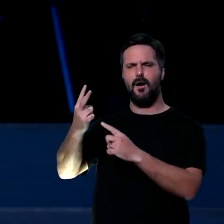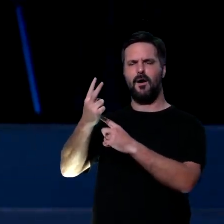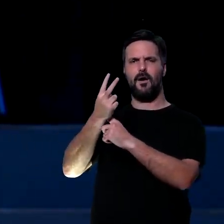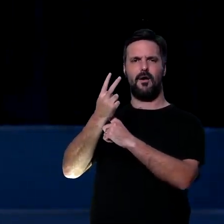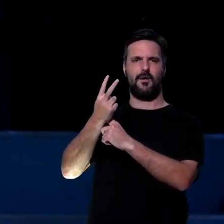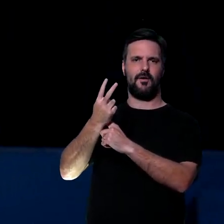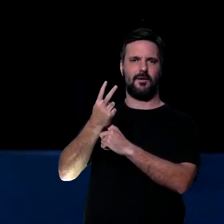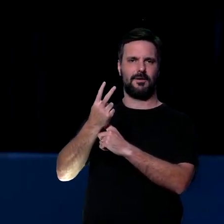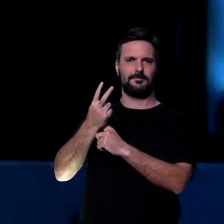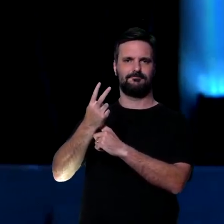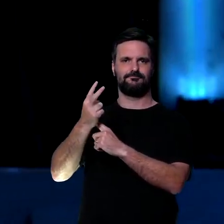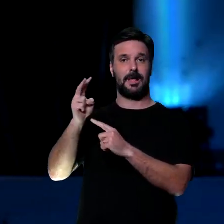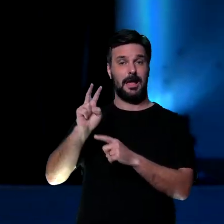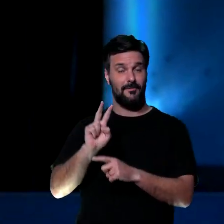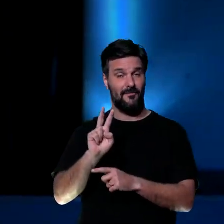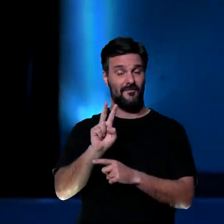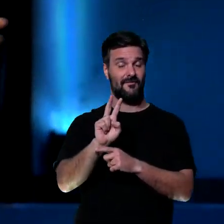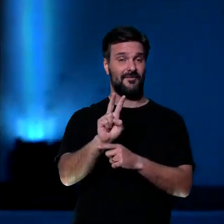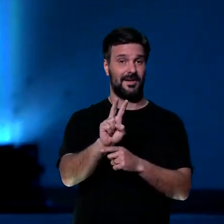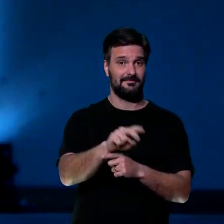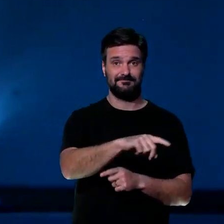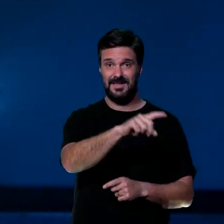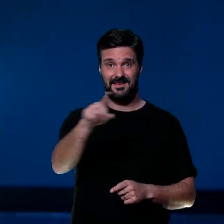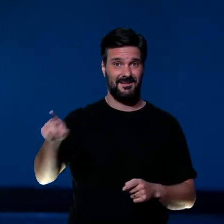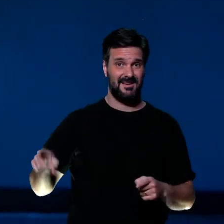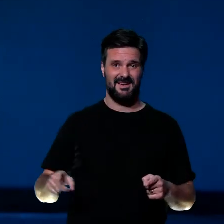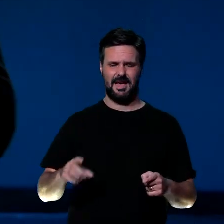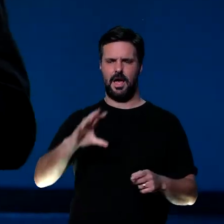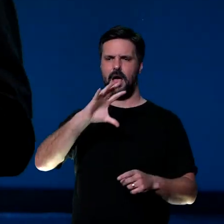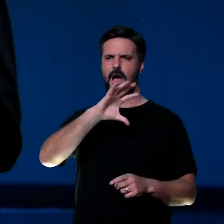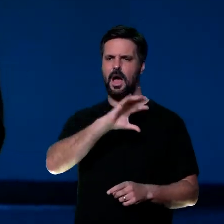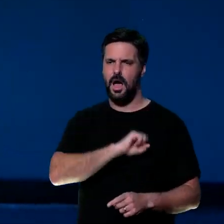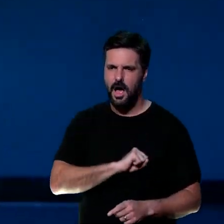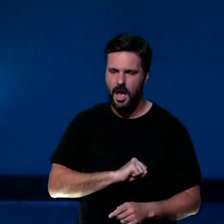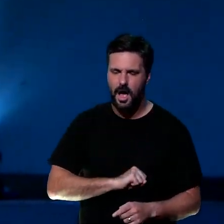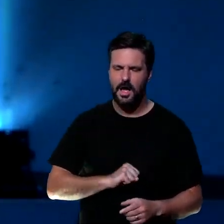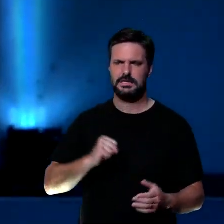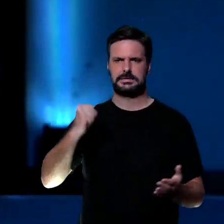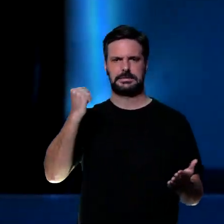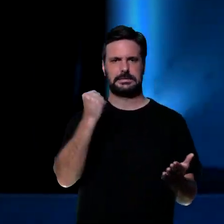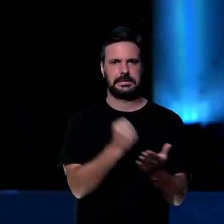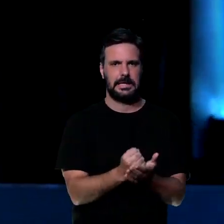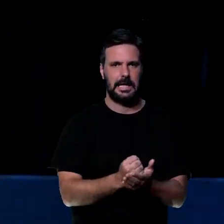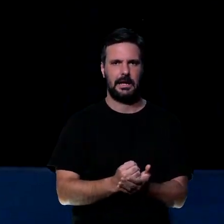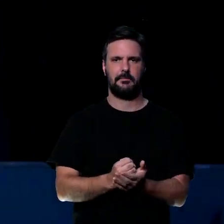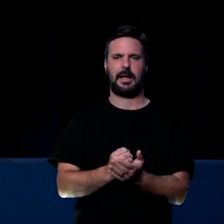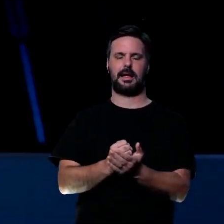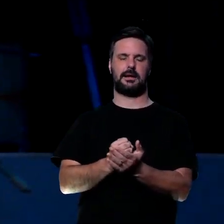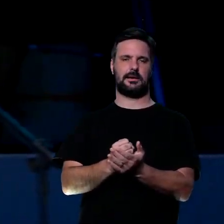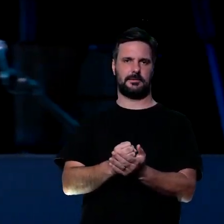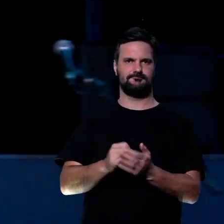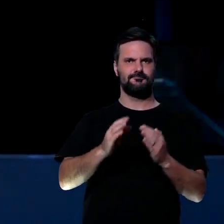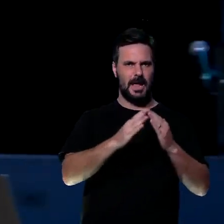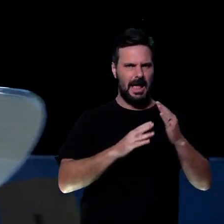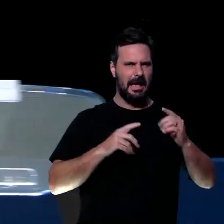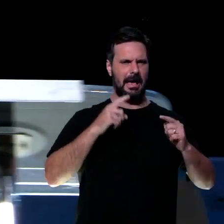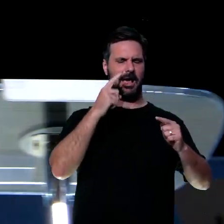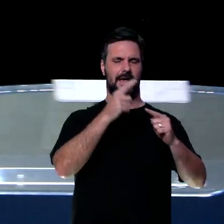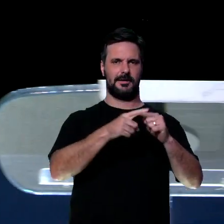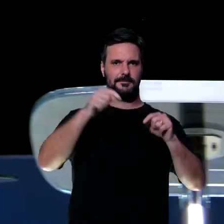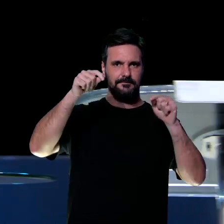gente falou então sobre esse amor que precisa ser uma marca da igreja, a gente falou de cuidar da ansiedade porque é algo que também nos torna